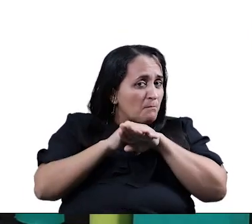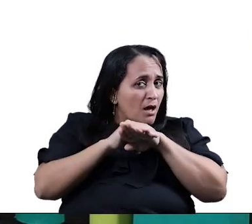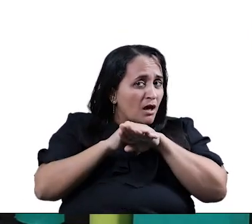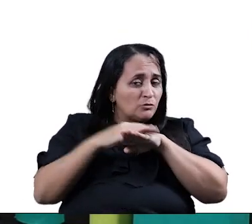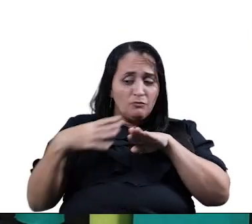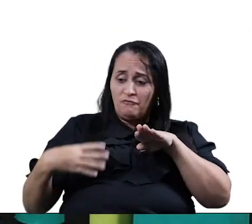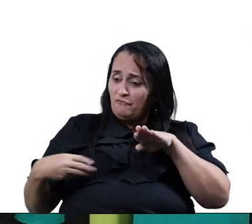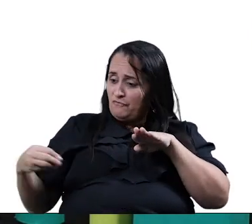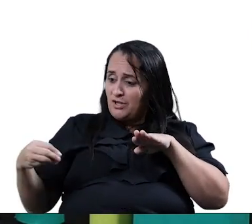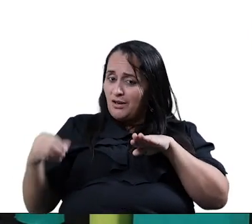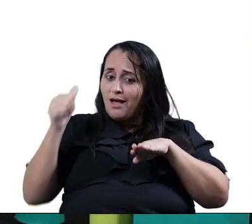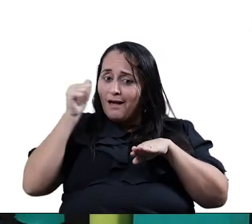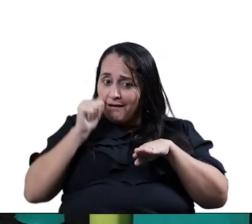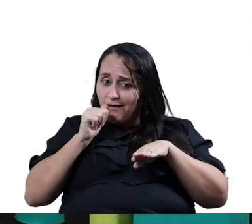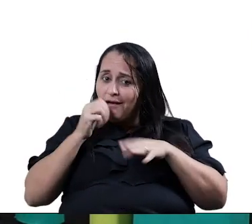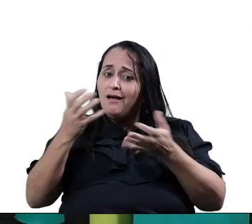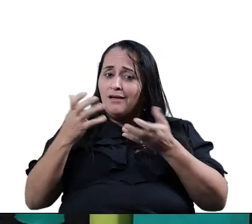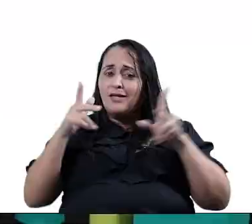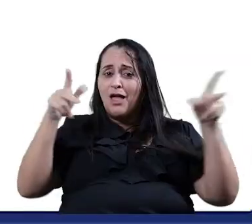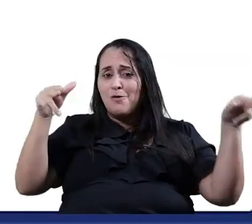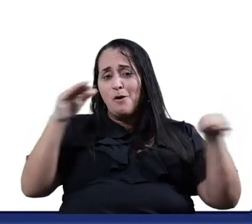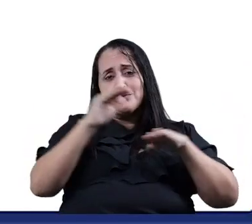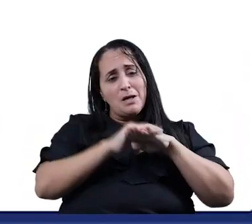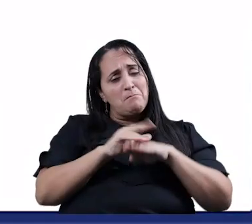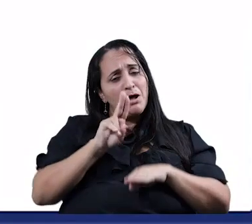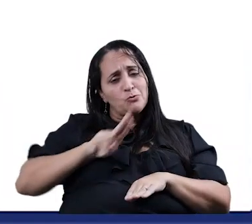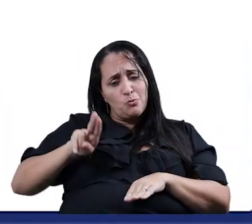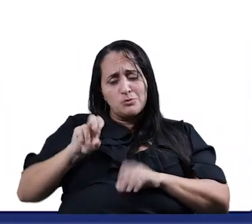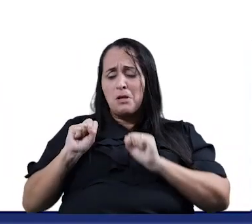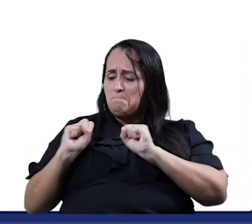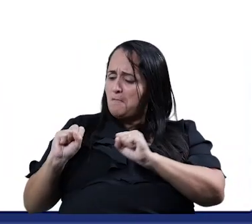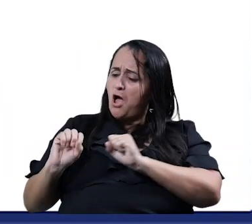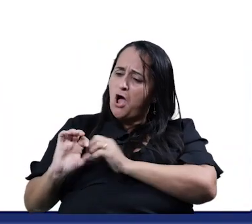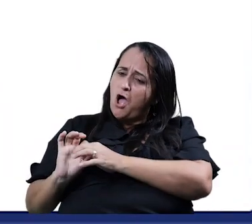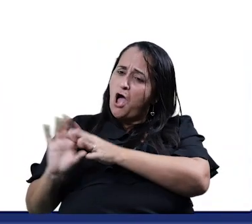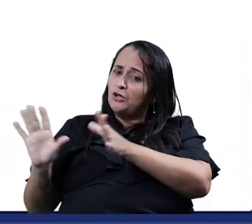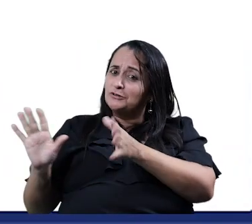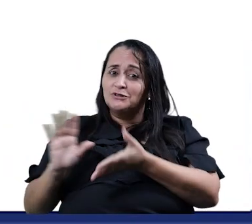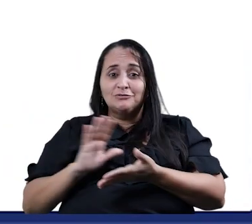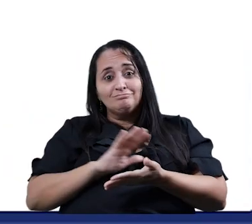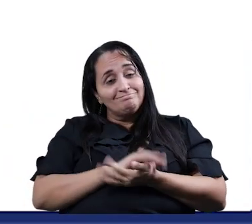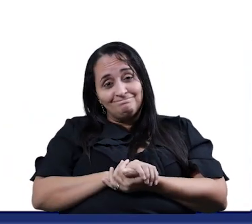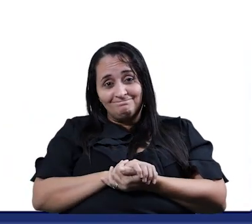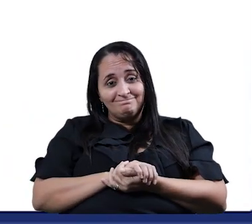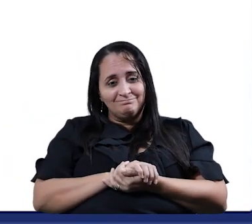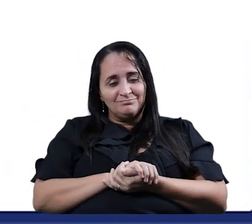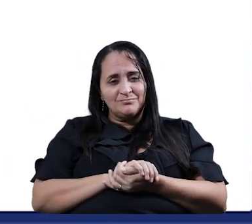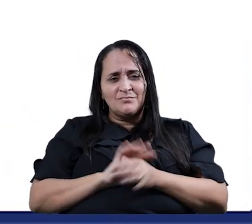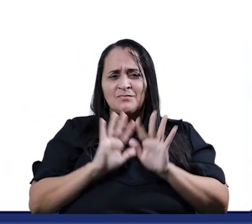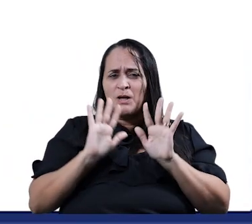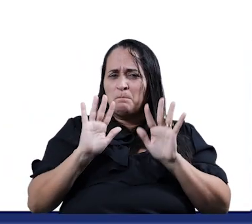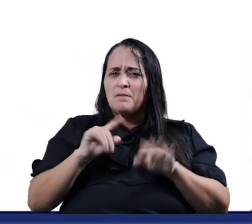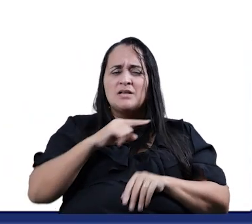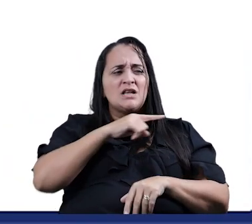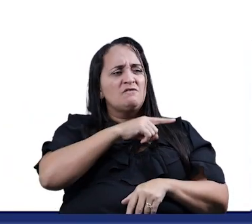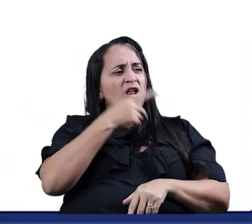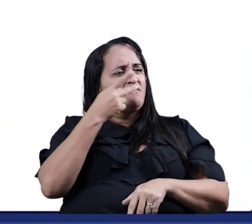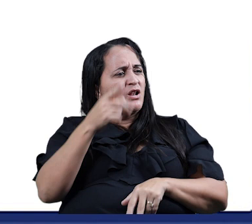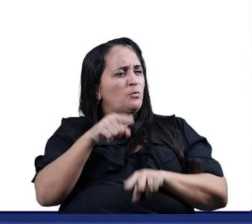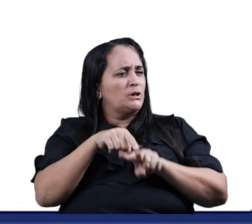barata Está contando mentira Gente Se a gente olhar Por esse lado E a barata Diz que tem Um chinelo De veludo